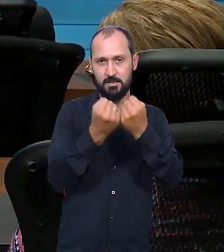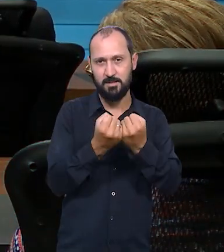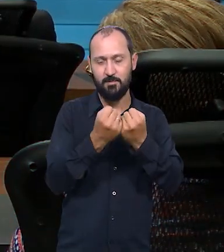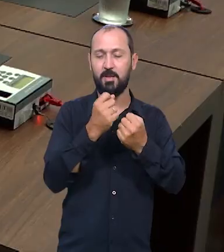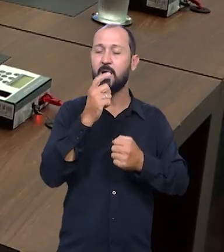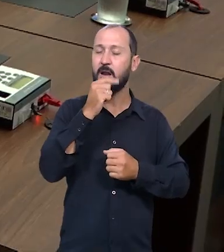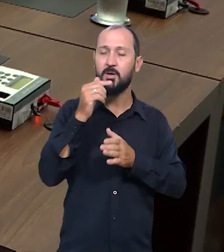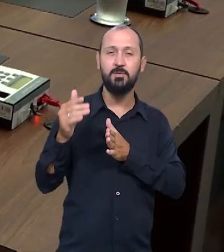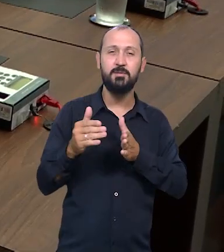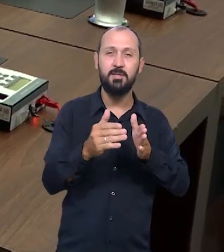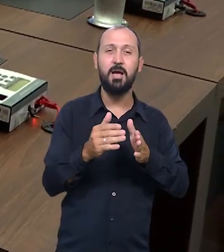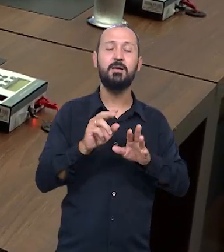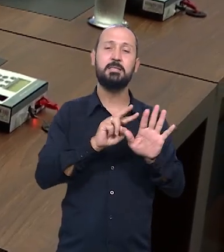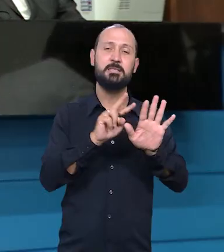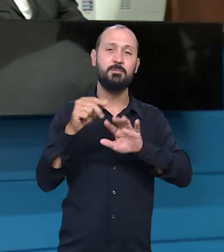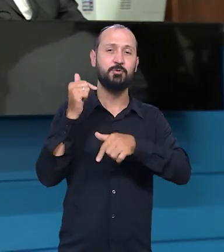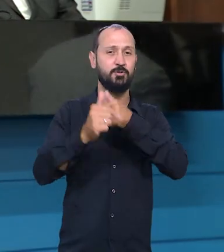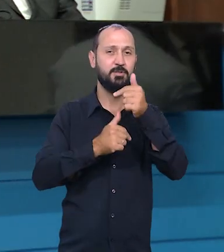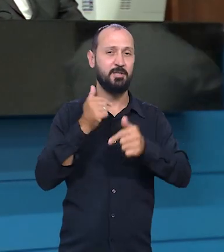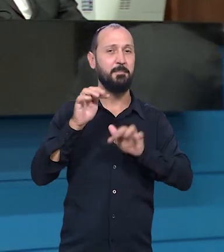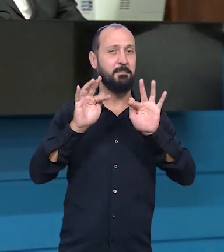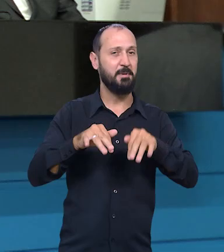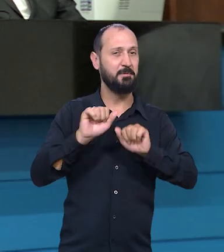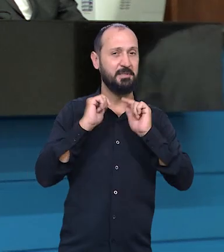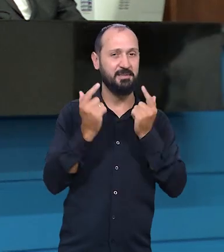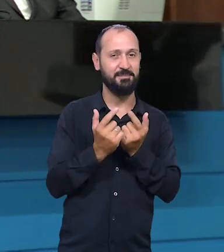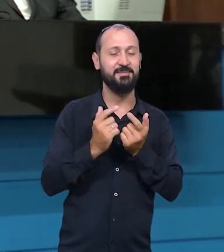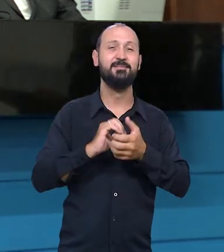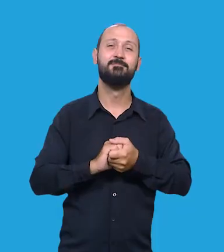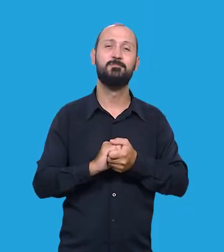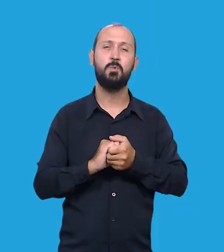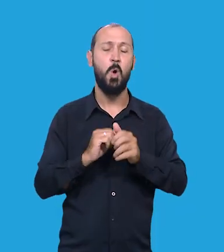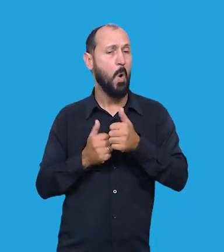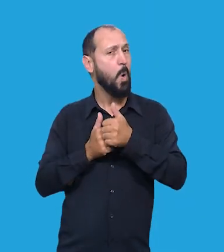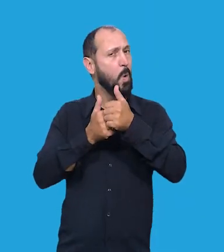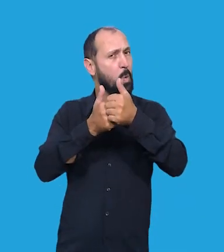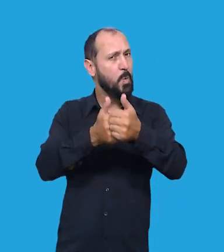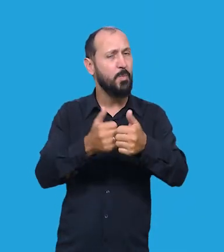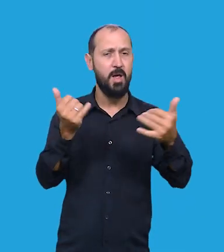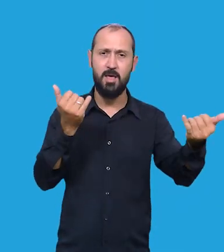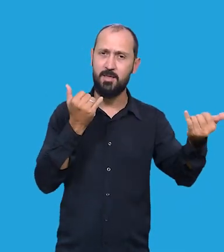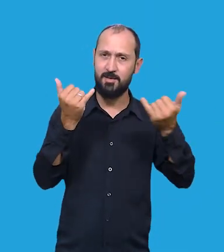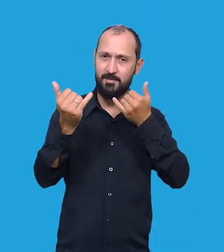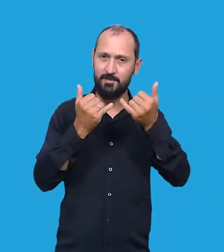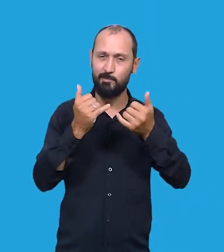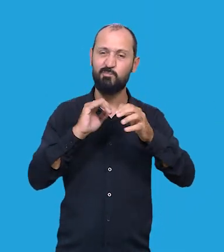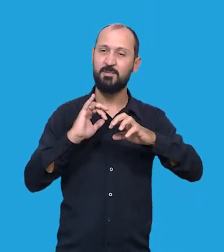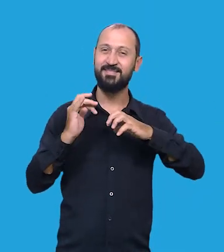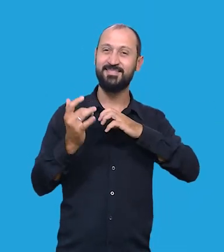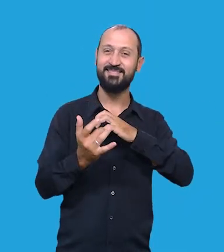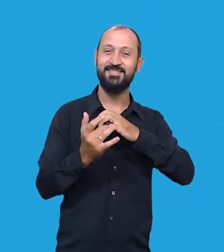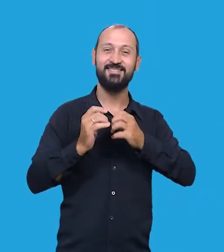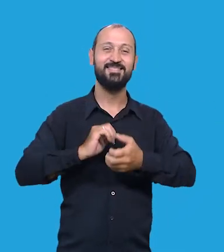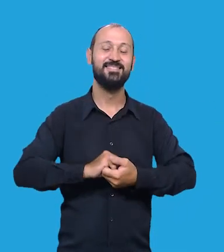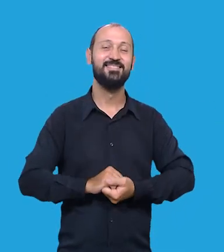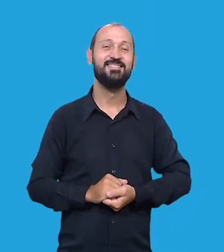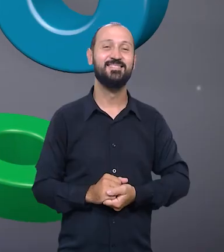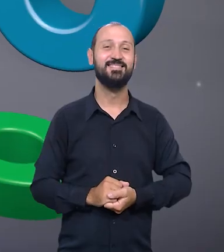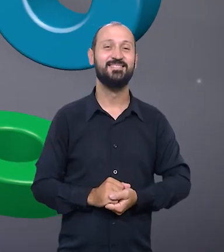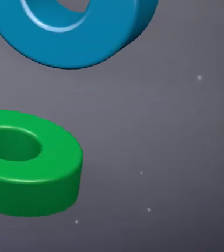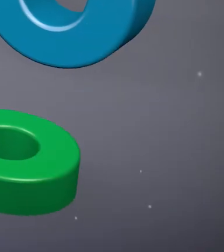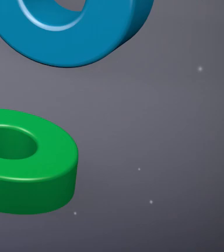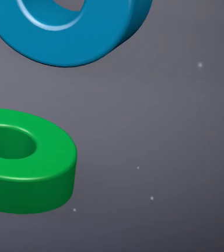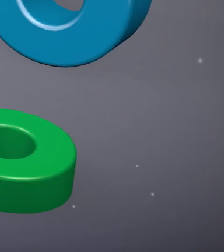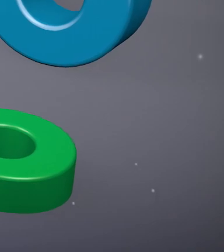da água na manhã desta sexta-feira, fechou a semana de trabalhos na Alemes. Continue acompanhando mais notícias em nossas mídias sociais.